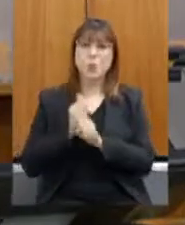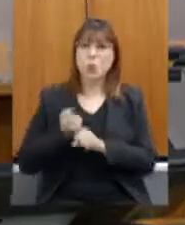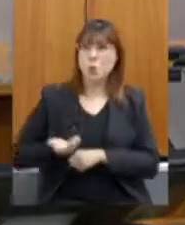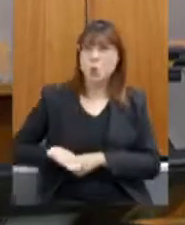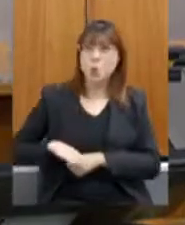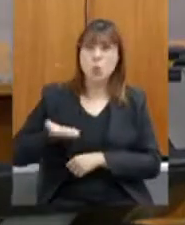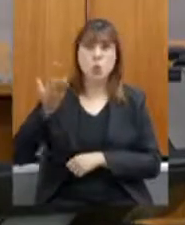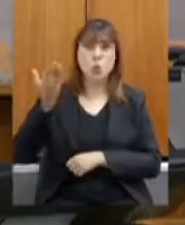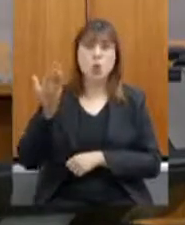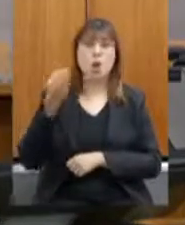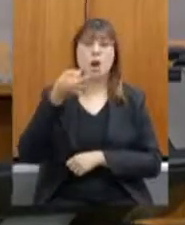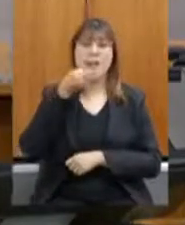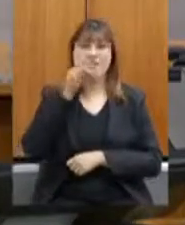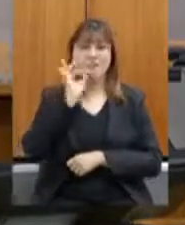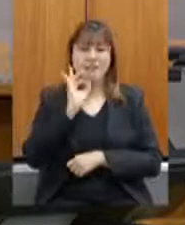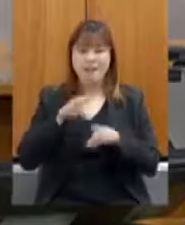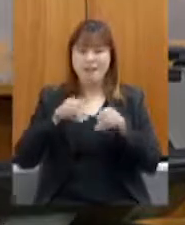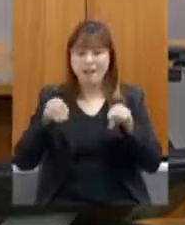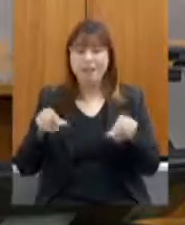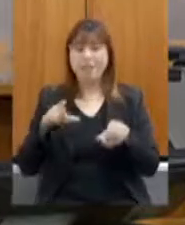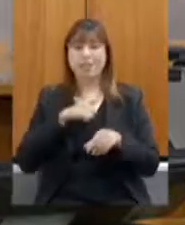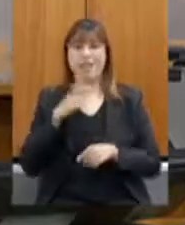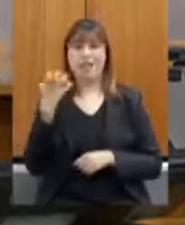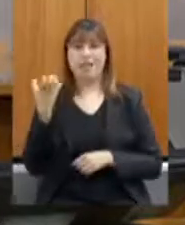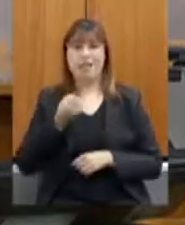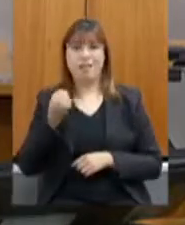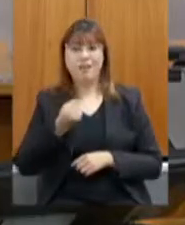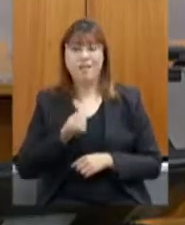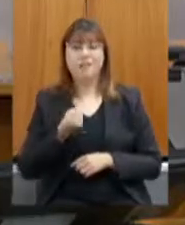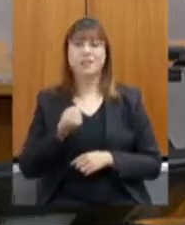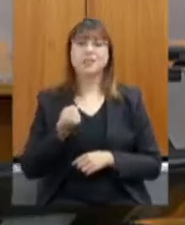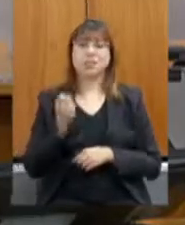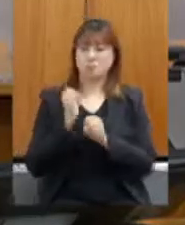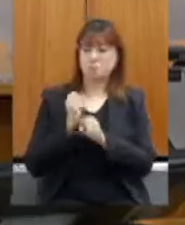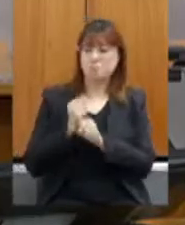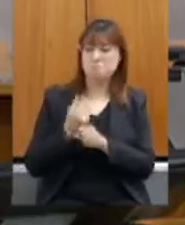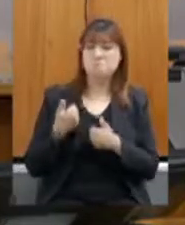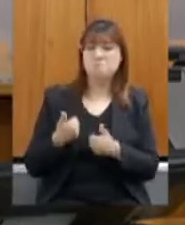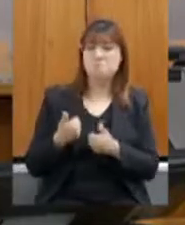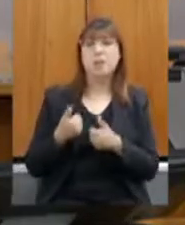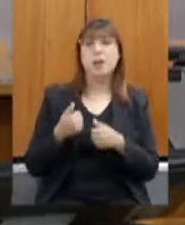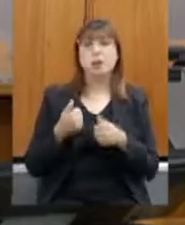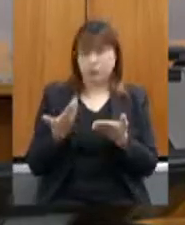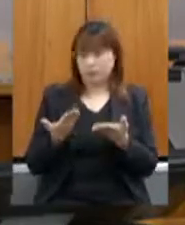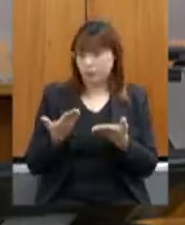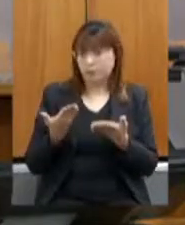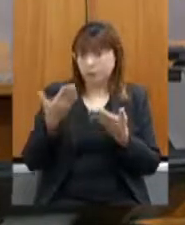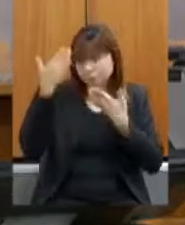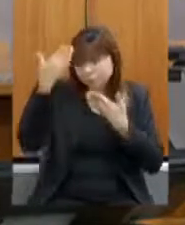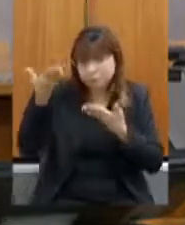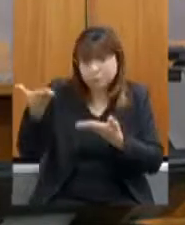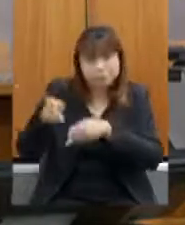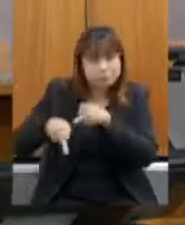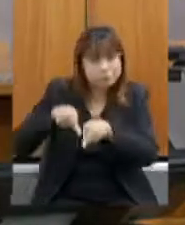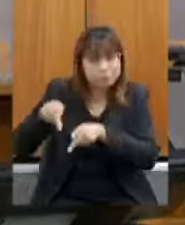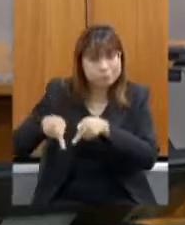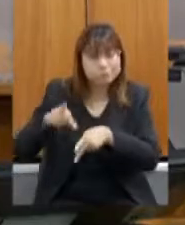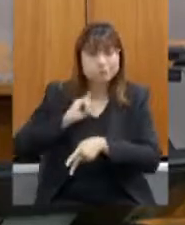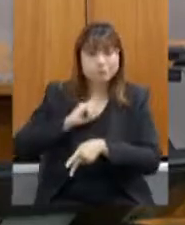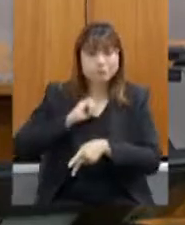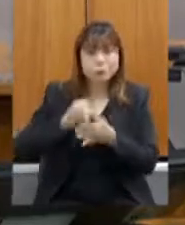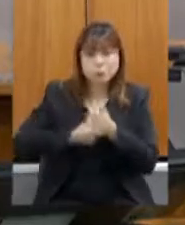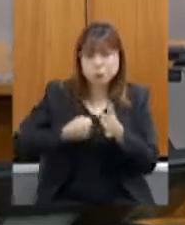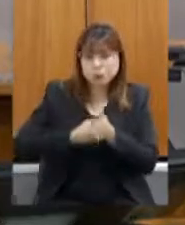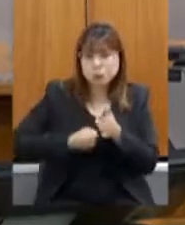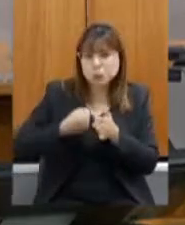grãos, produção de leite, isso é graças ao povo mineiro que tem persistência aqui de correr atrás